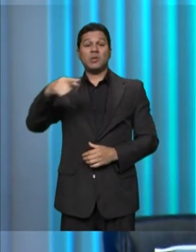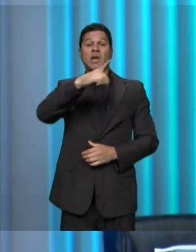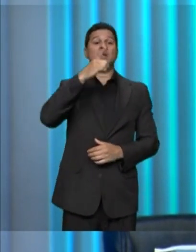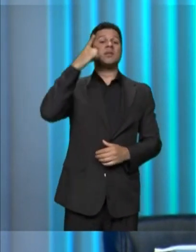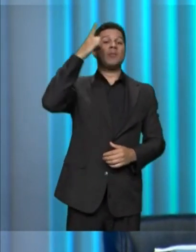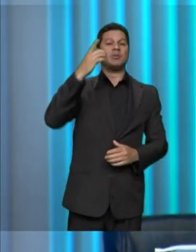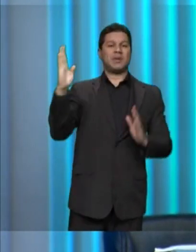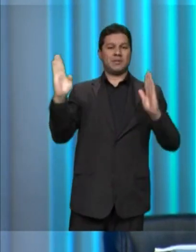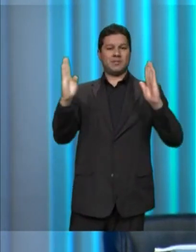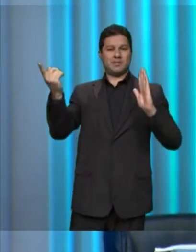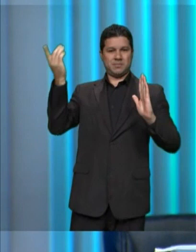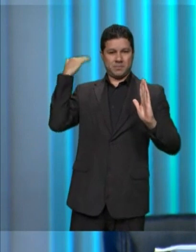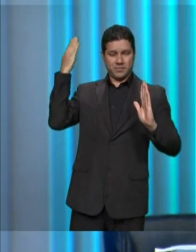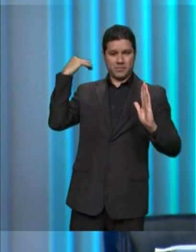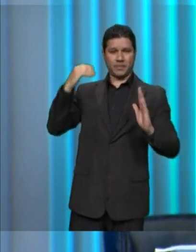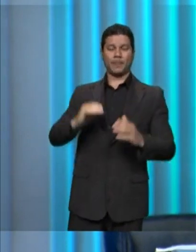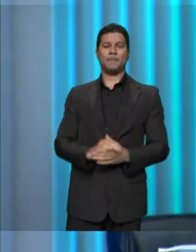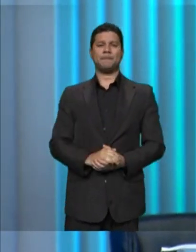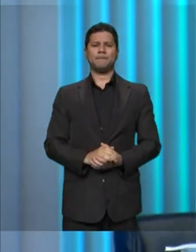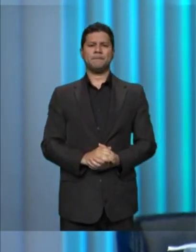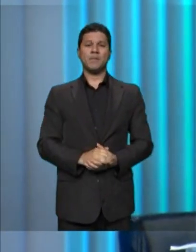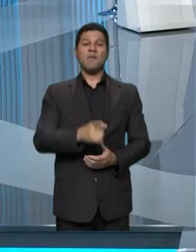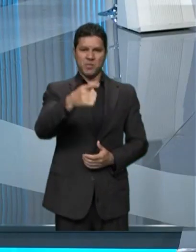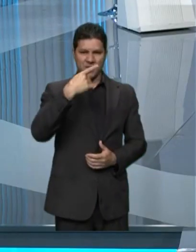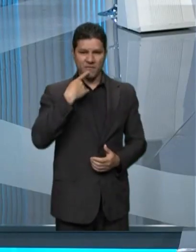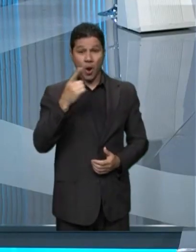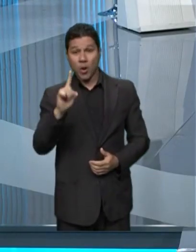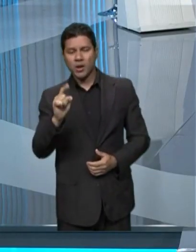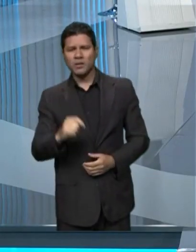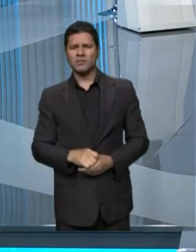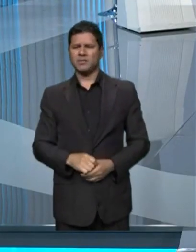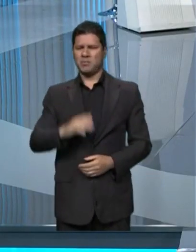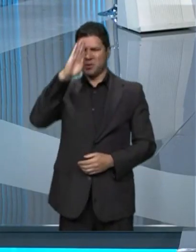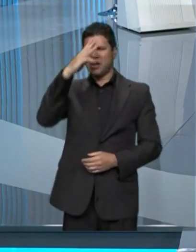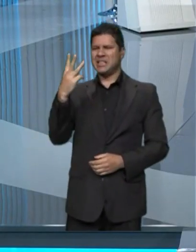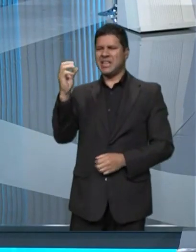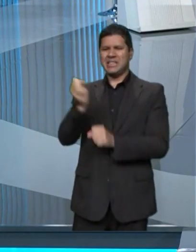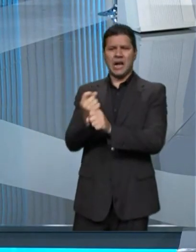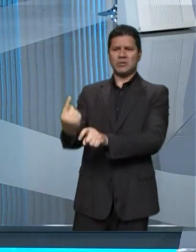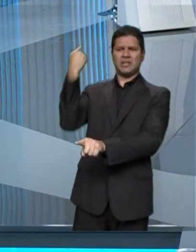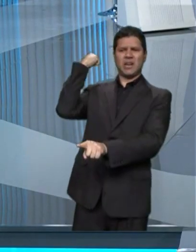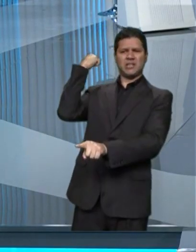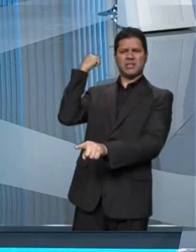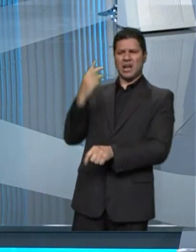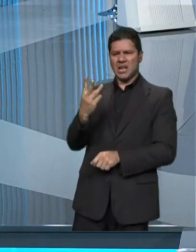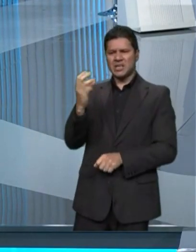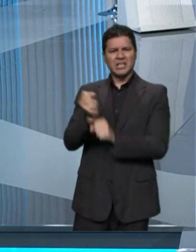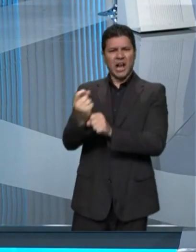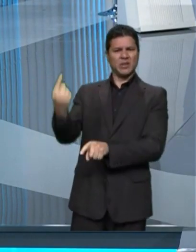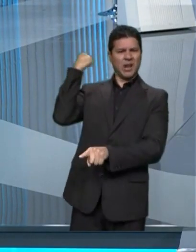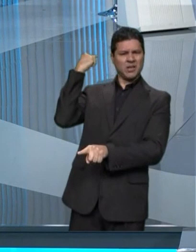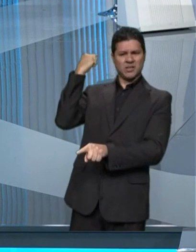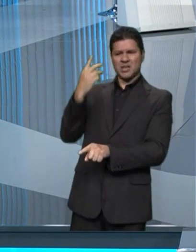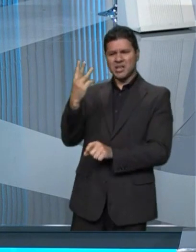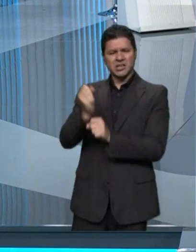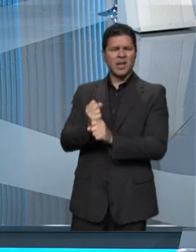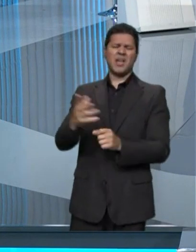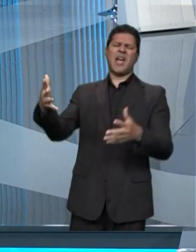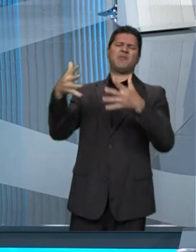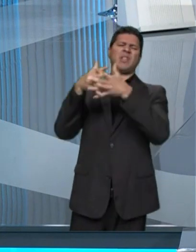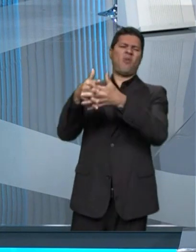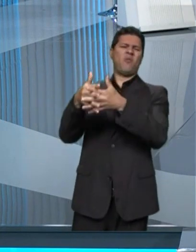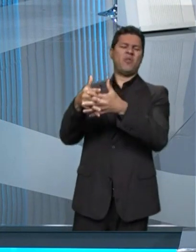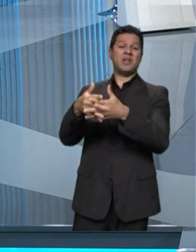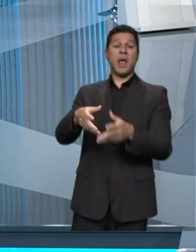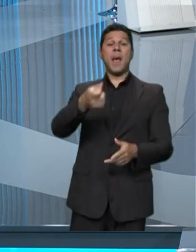deputado. Falou isso ou não? Trinta anos atrás. Falou isso ou não? Trinta anos atrás. Não importa, falou isso ou não? Não confunda